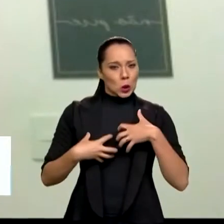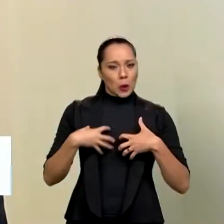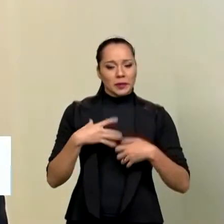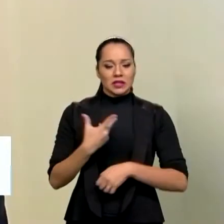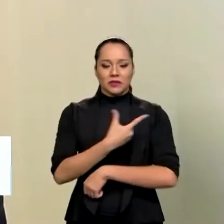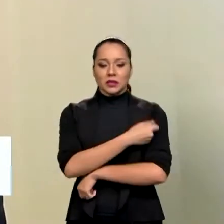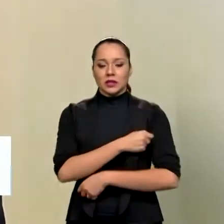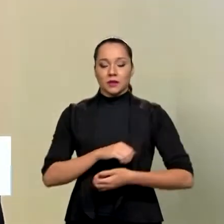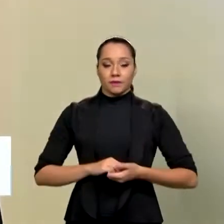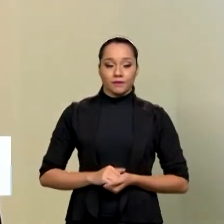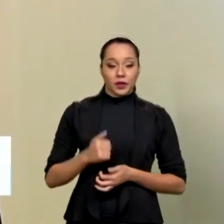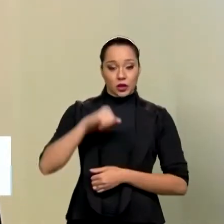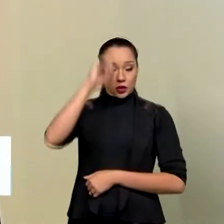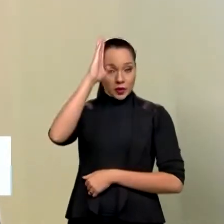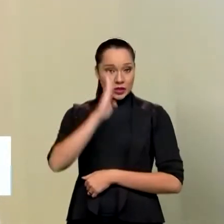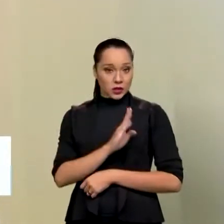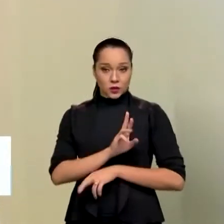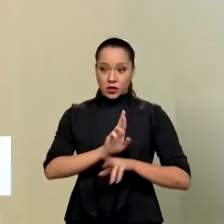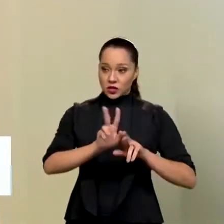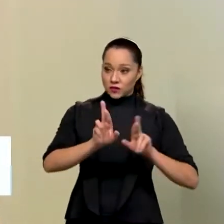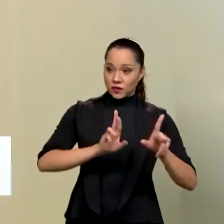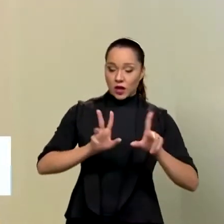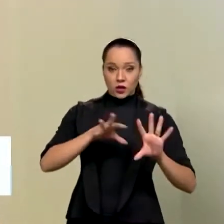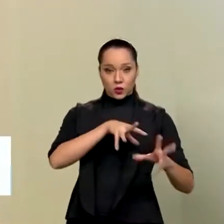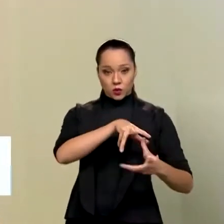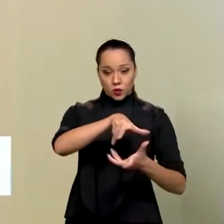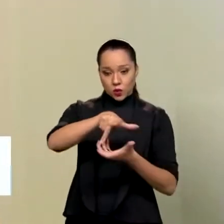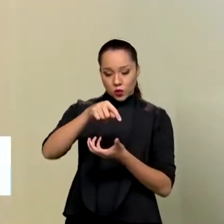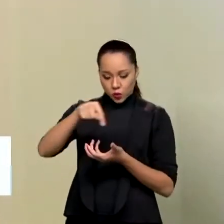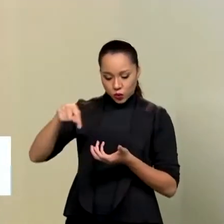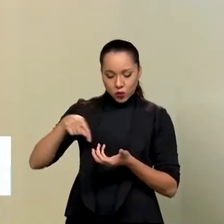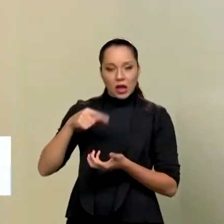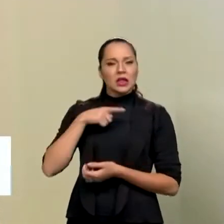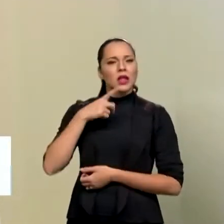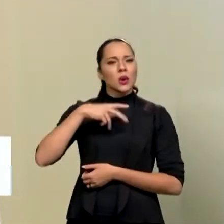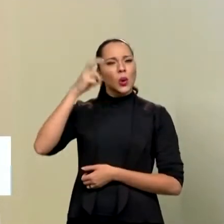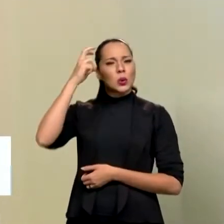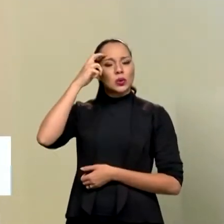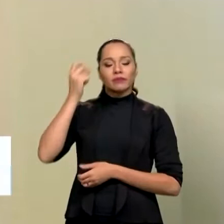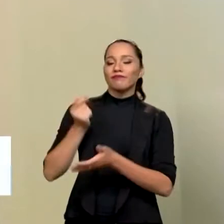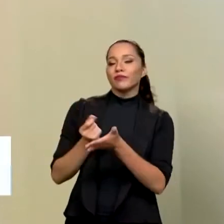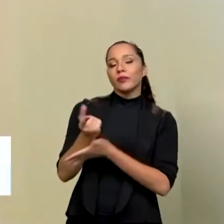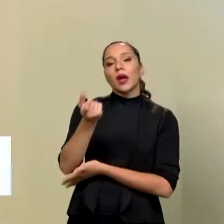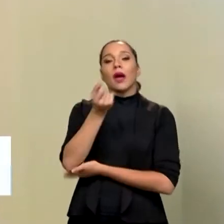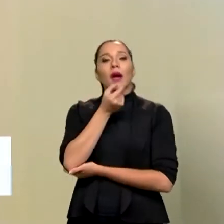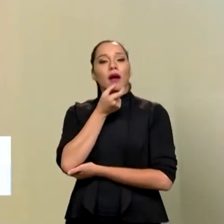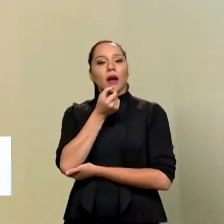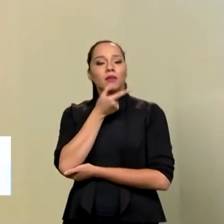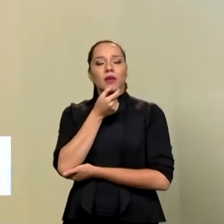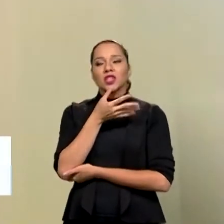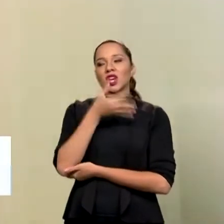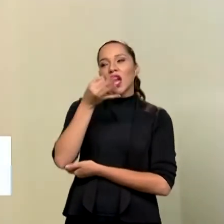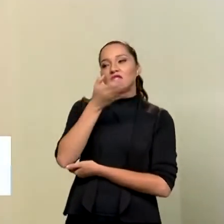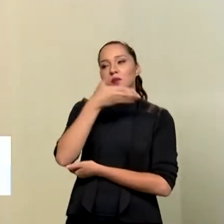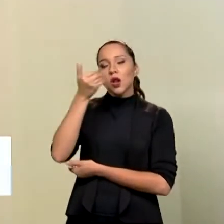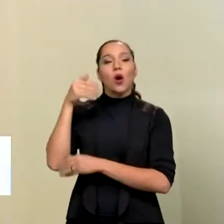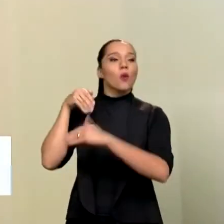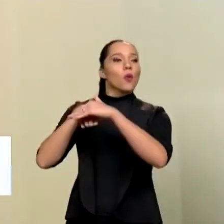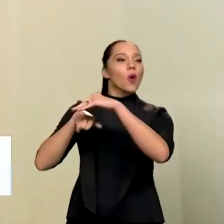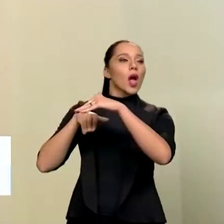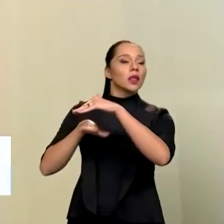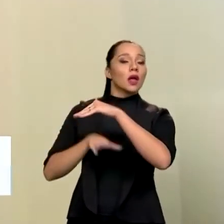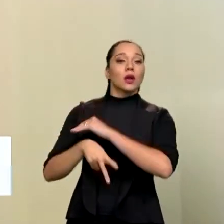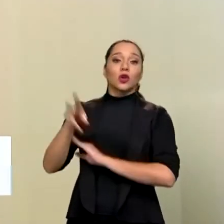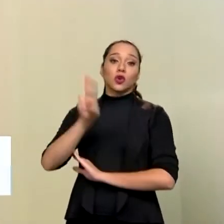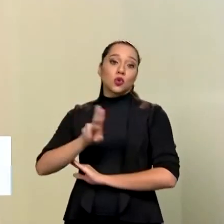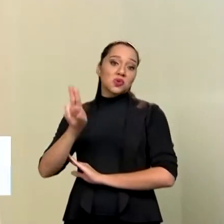vacina. No Brasil e em várias partes do mundo, existe a cultura de comprar os remédios preferidos, guardá-los e